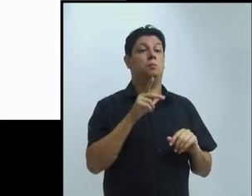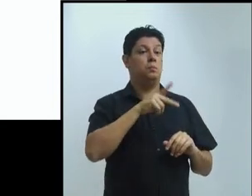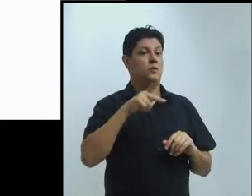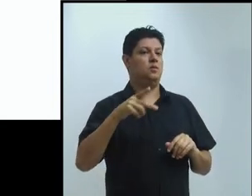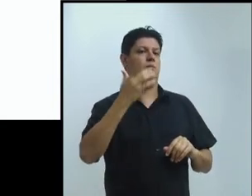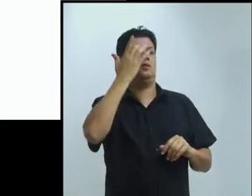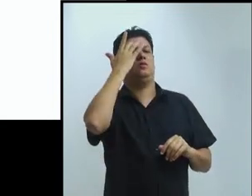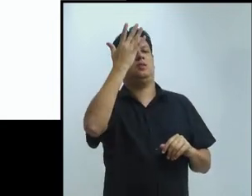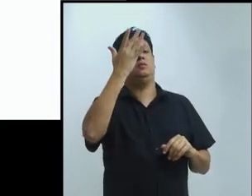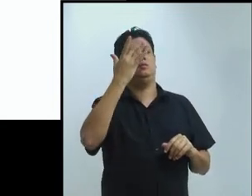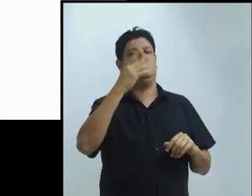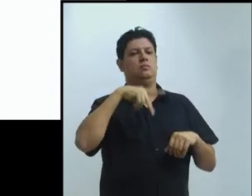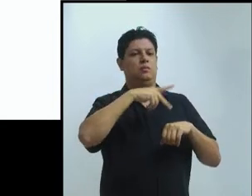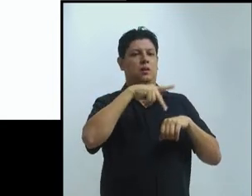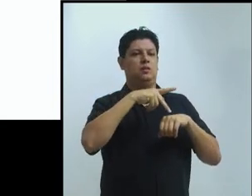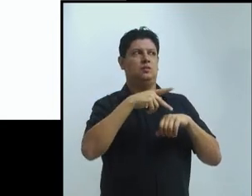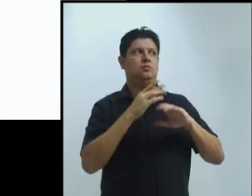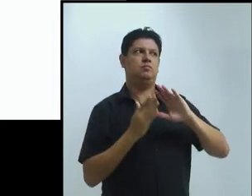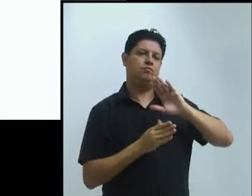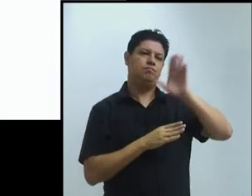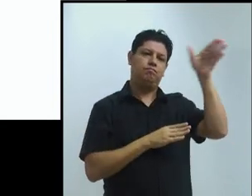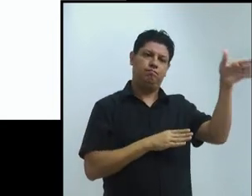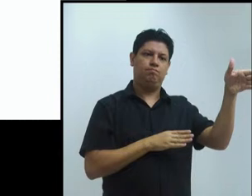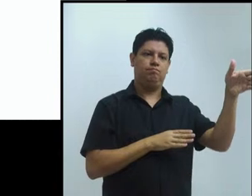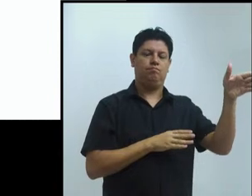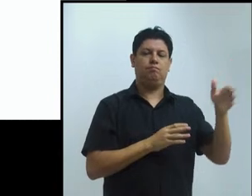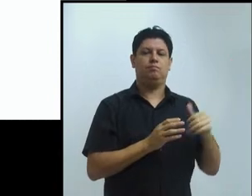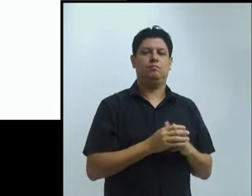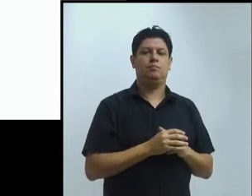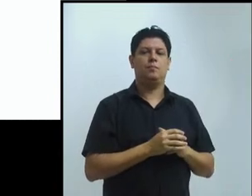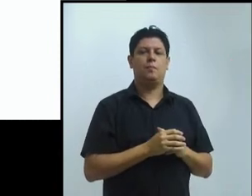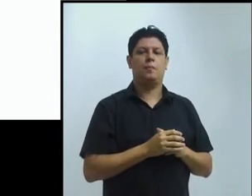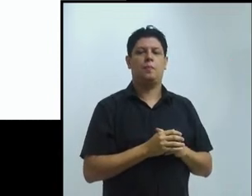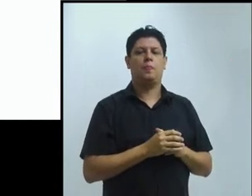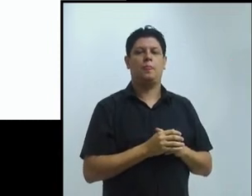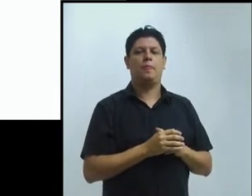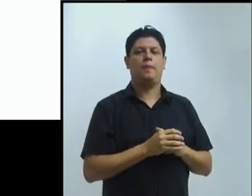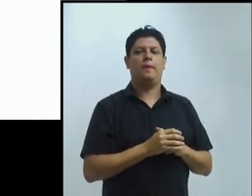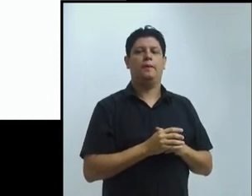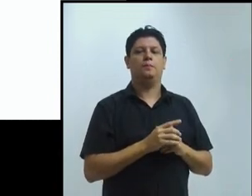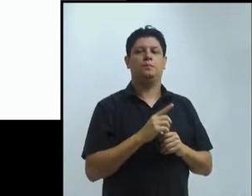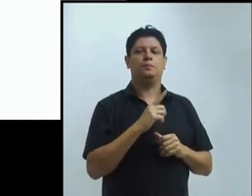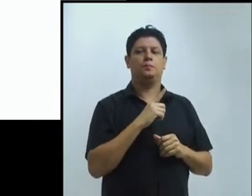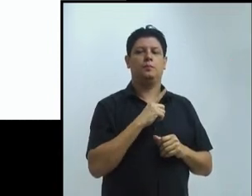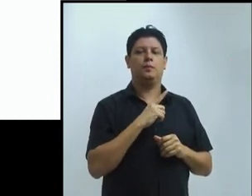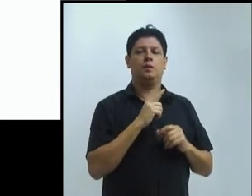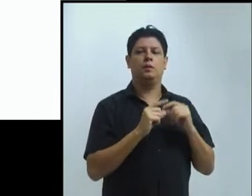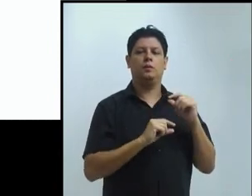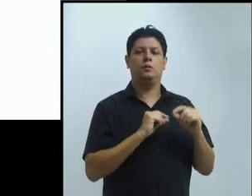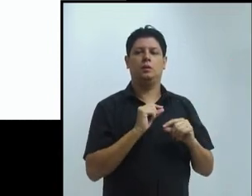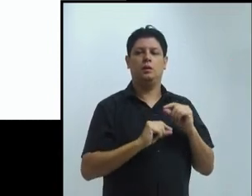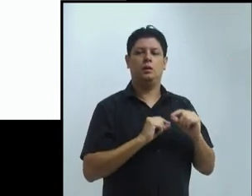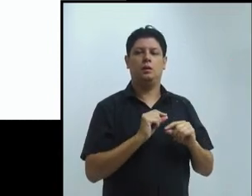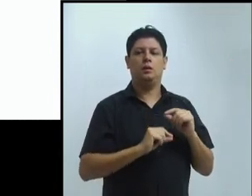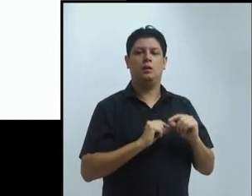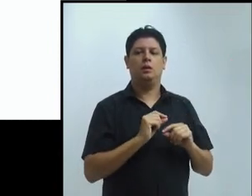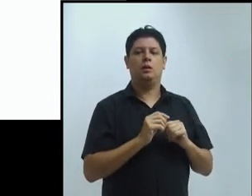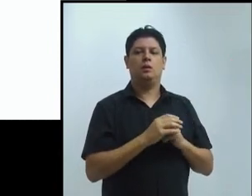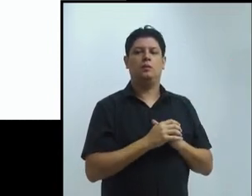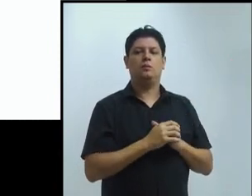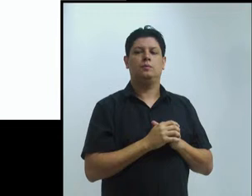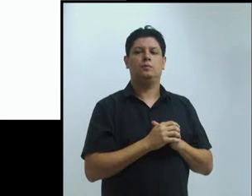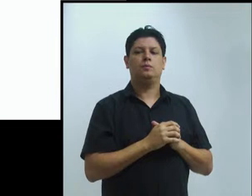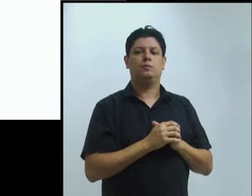utilizo e também não quis fazer da minha fala. Tantos usaram isso, tantos, porque seria muito árida.